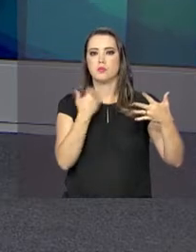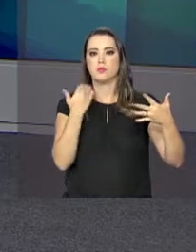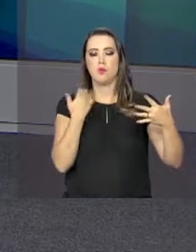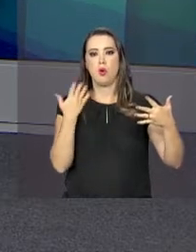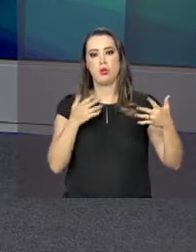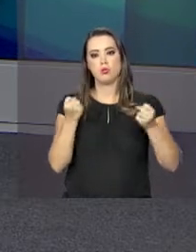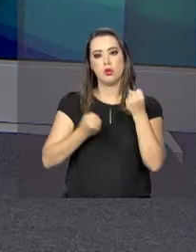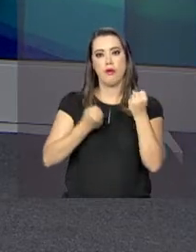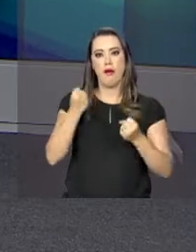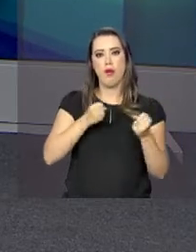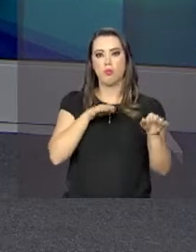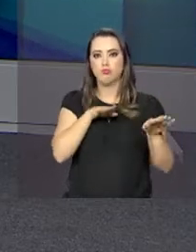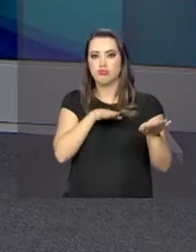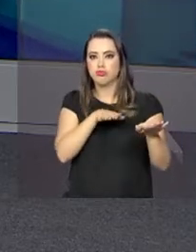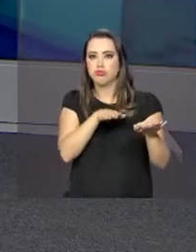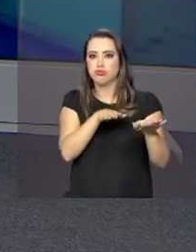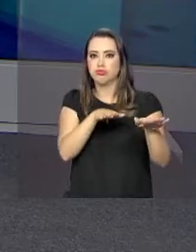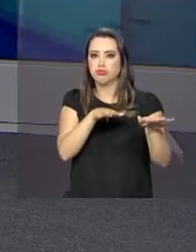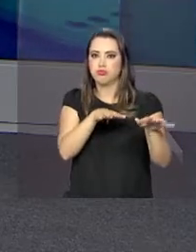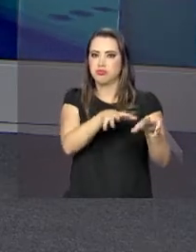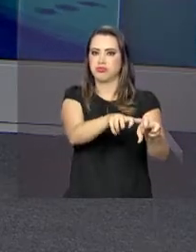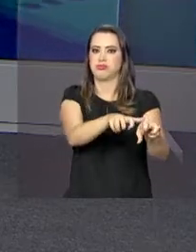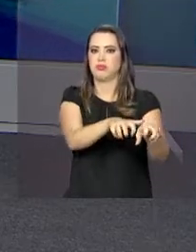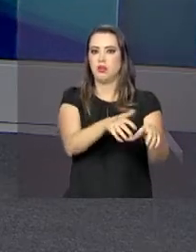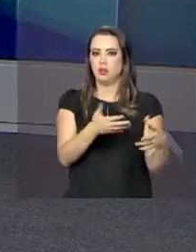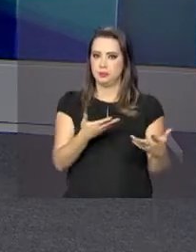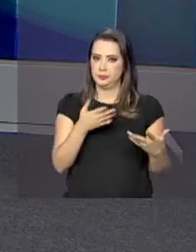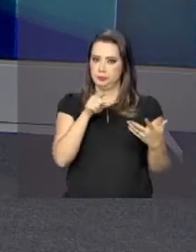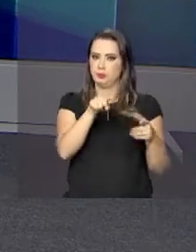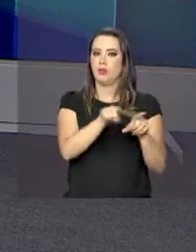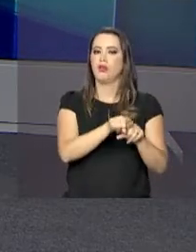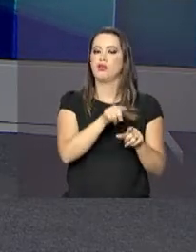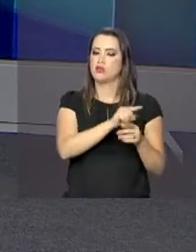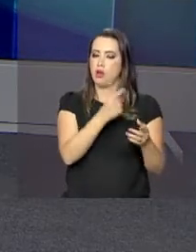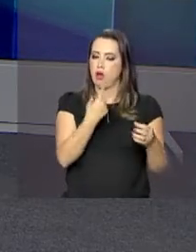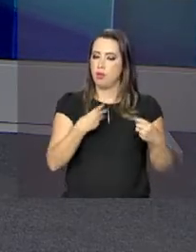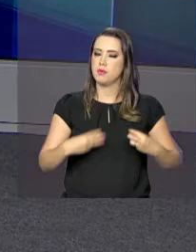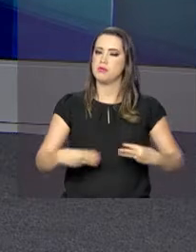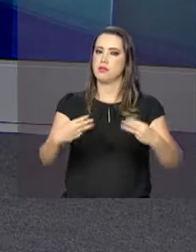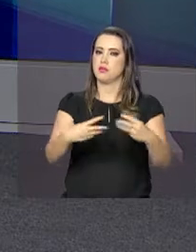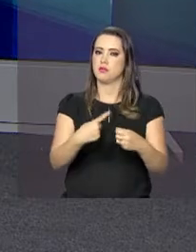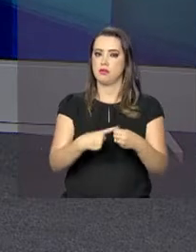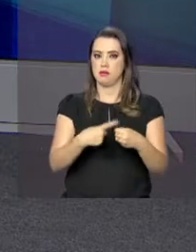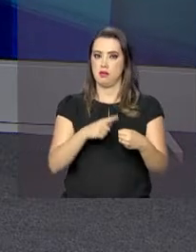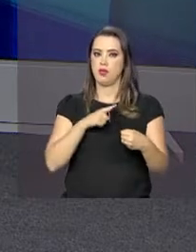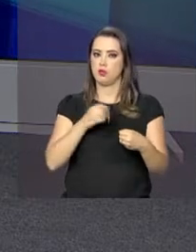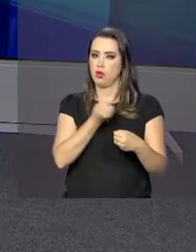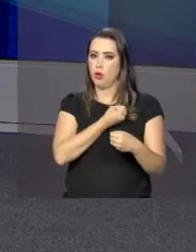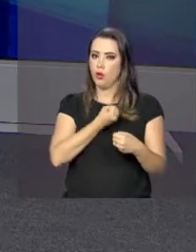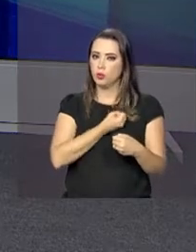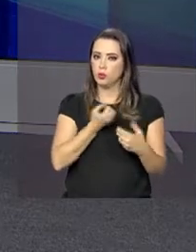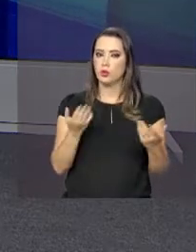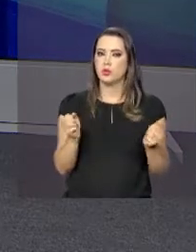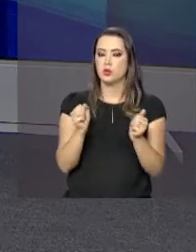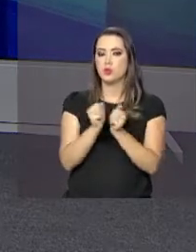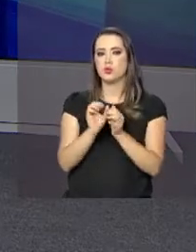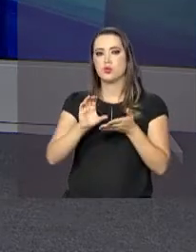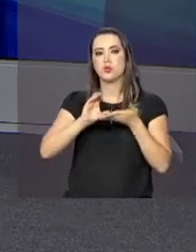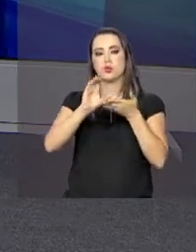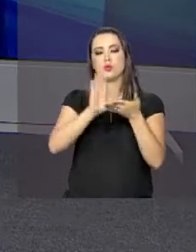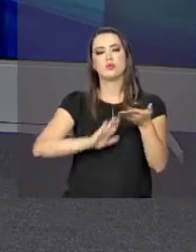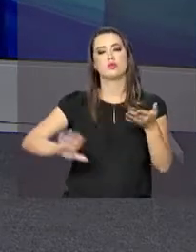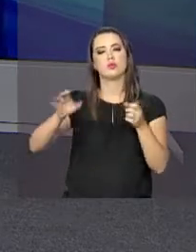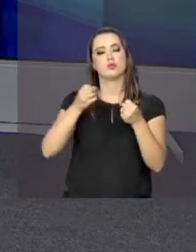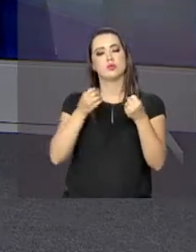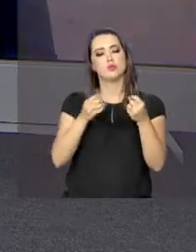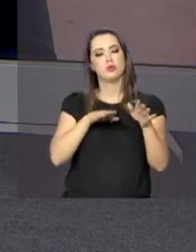trânsito. A resolução foi publicada pelo Ministério das Cidades, juntamente com o Conselho Nacional de Trânsito. Nós vamos agora falar com a repórter